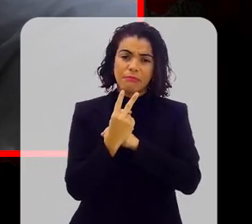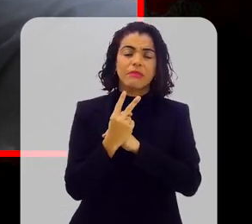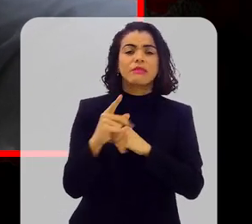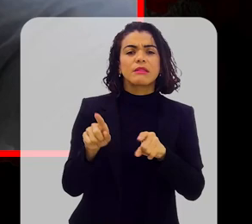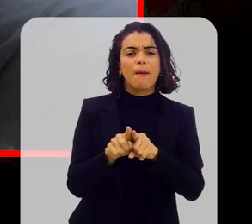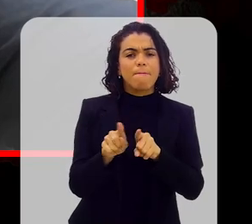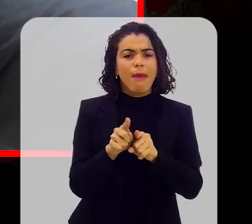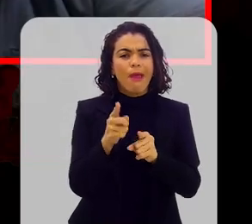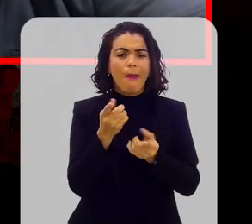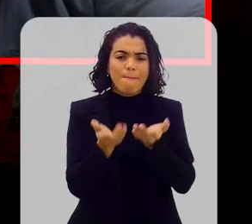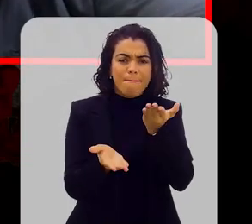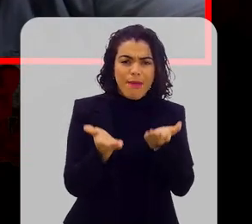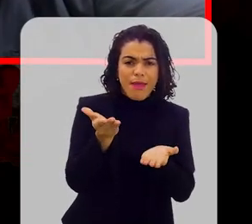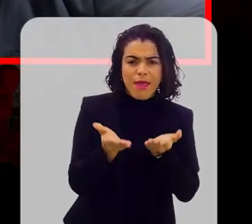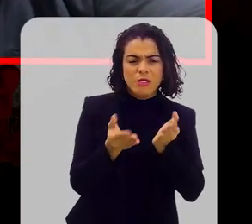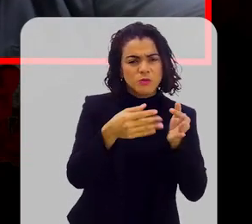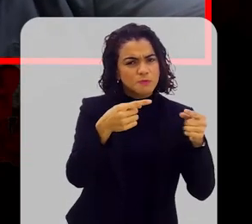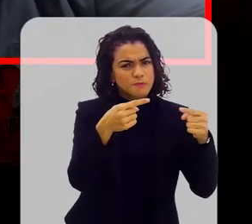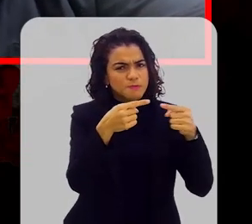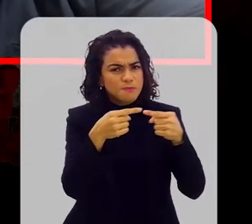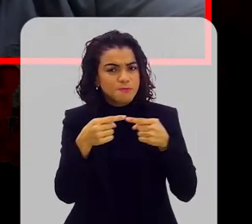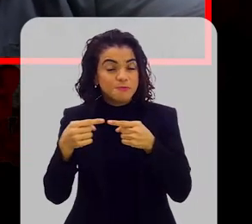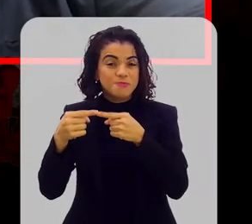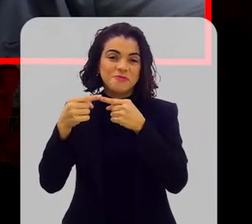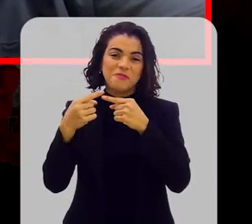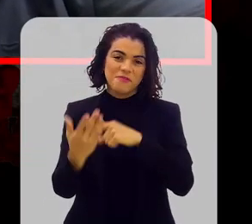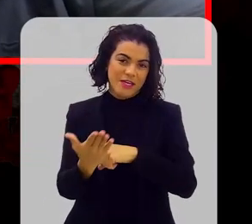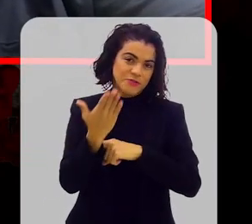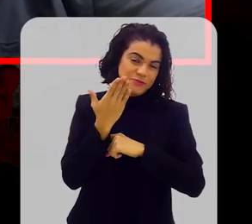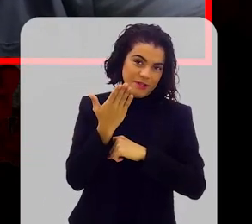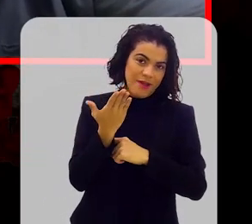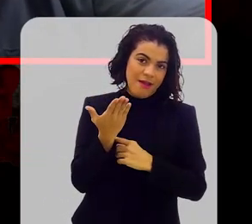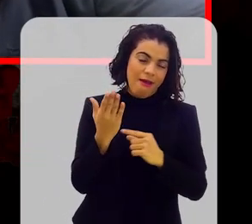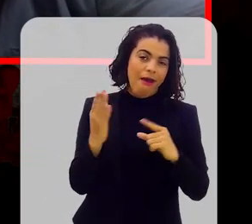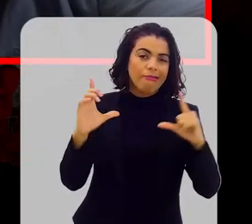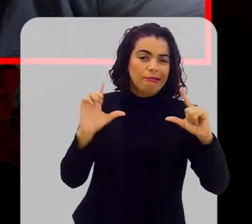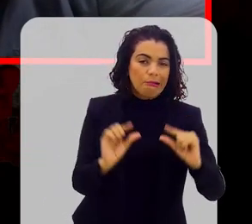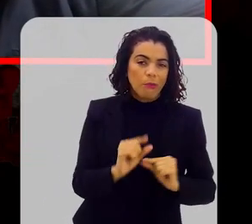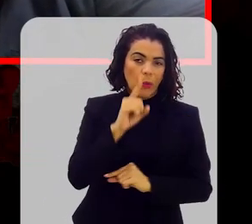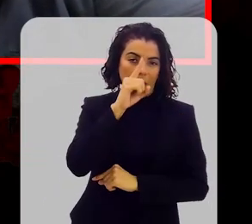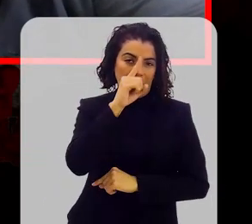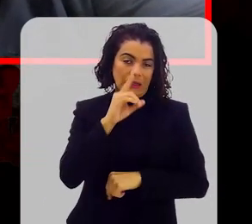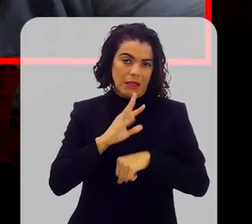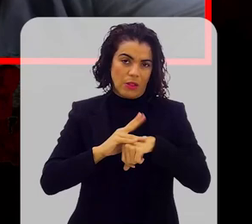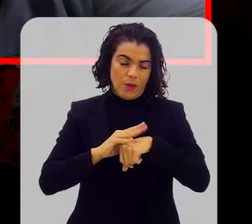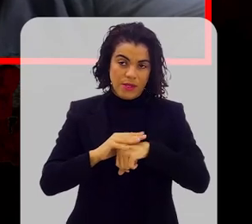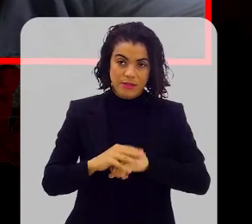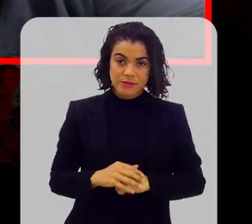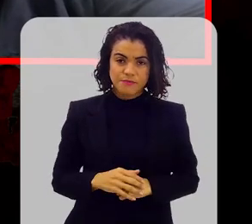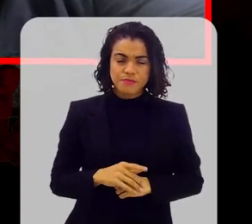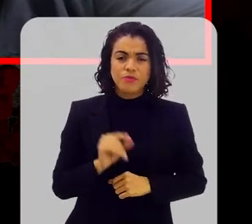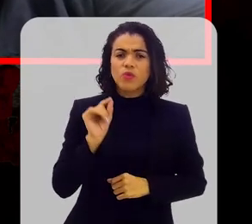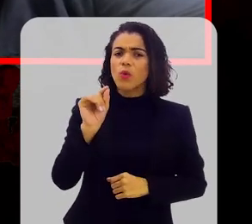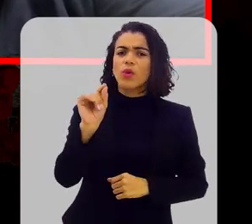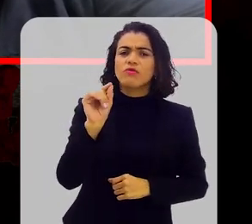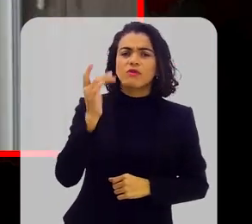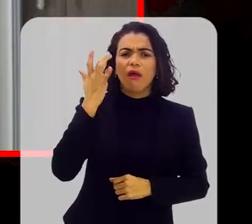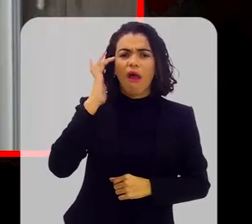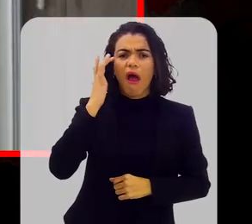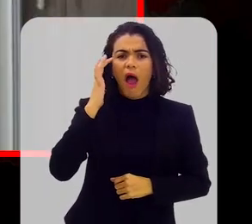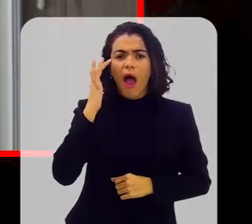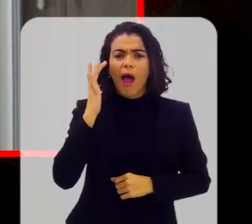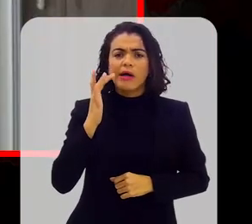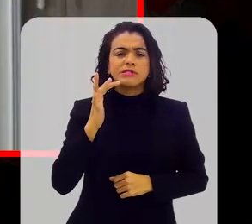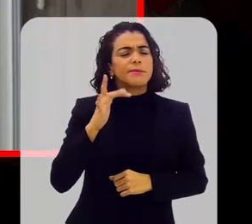uma manutenção de um peso adequado, uma boa dieta, pode ajudar a proteger em relação à doença. E a que você atribui à